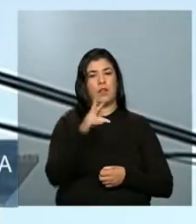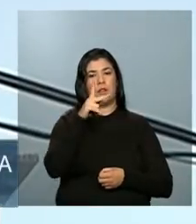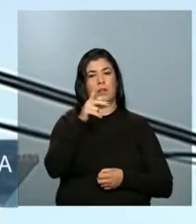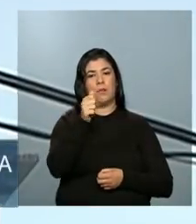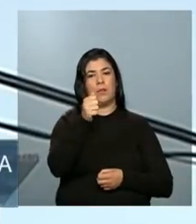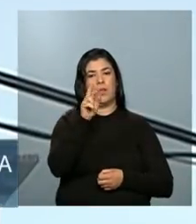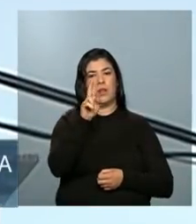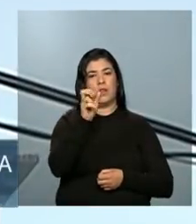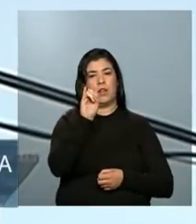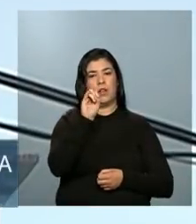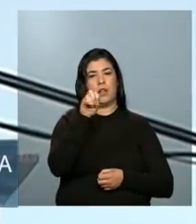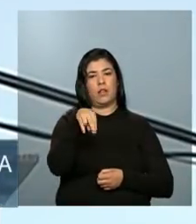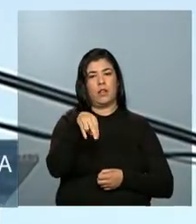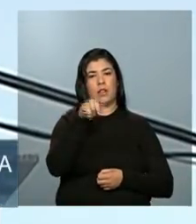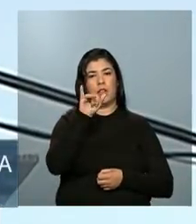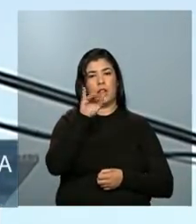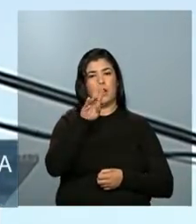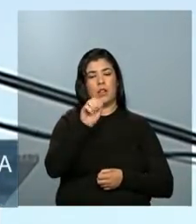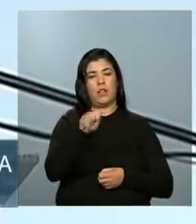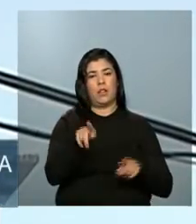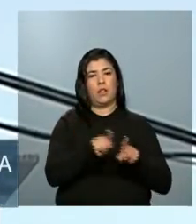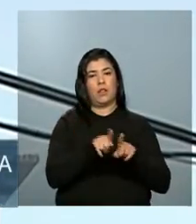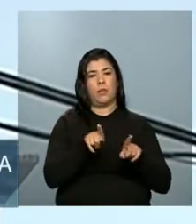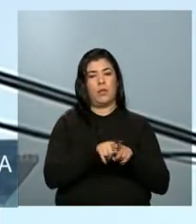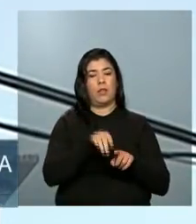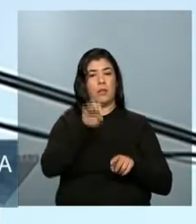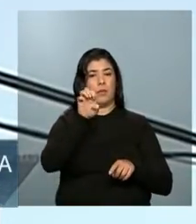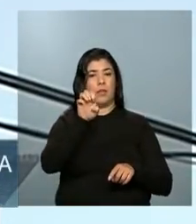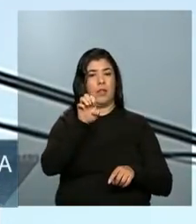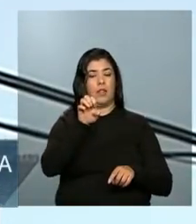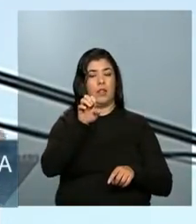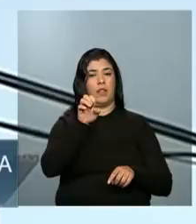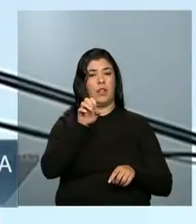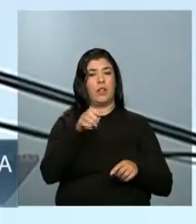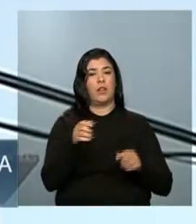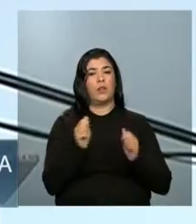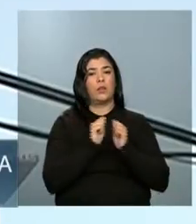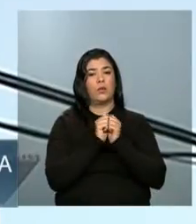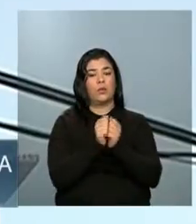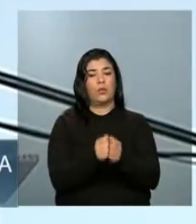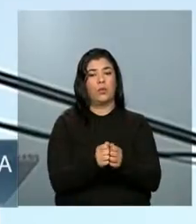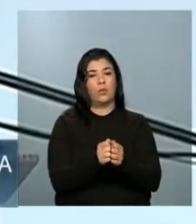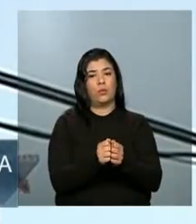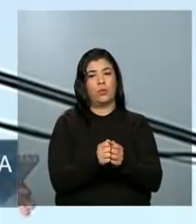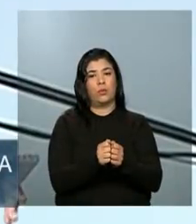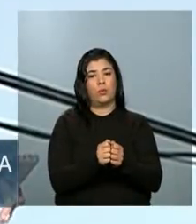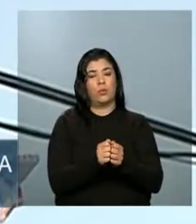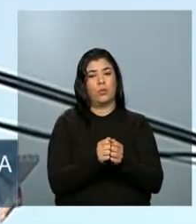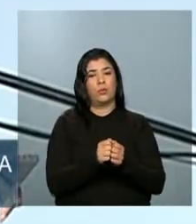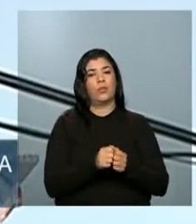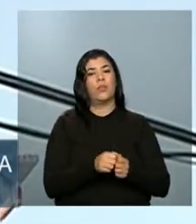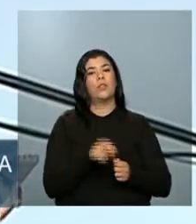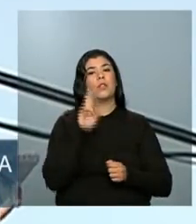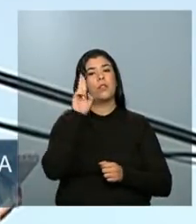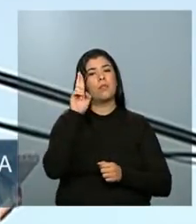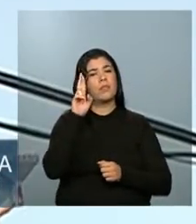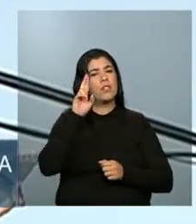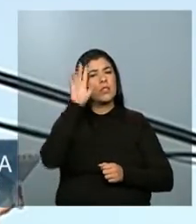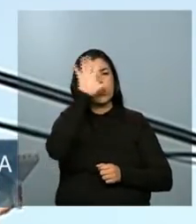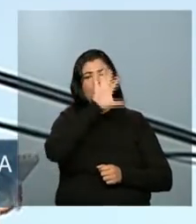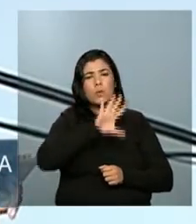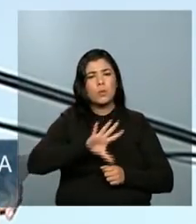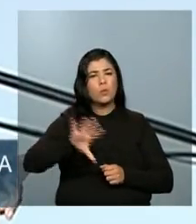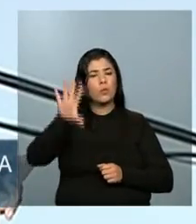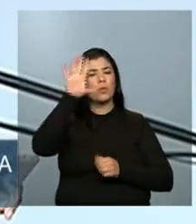o Elson Medeiros. Cumprimentar também, ao fazê-lo, eu cumprimento todos os